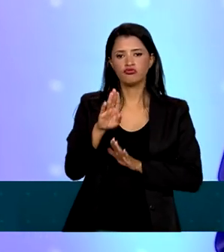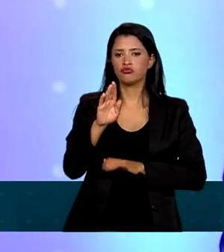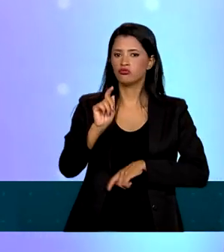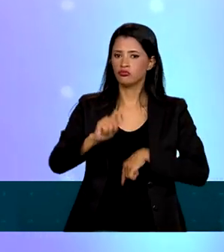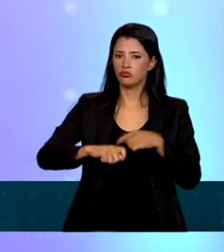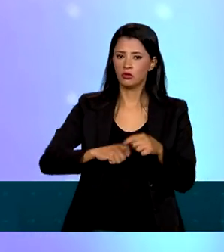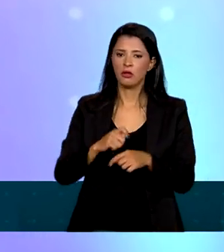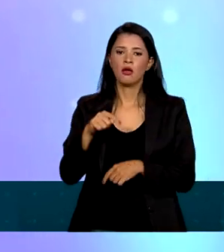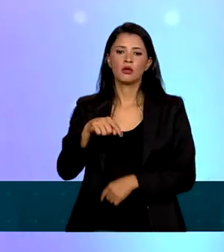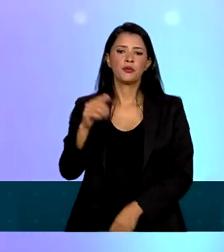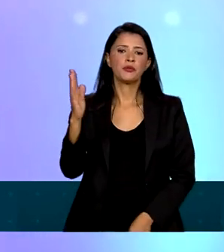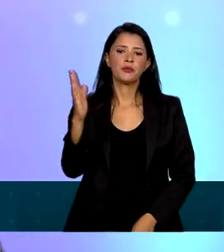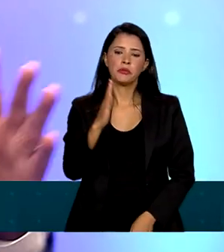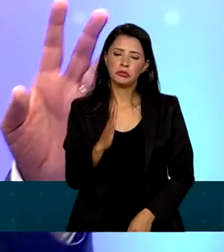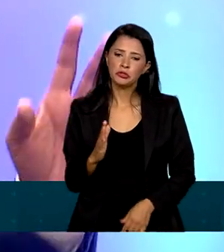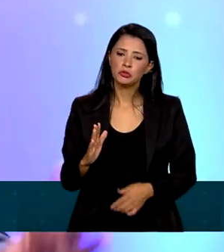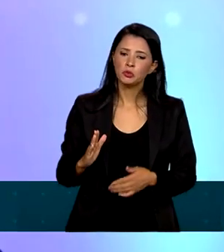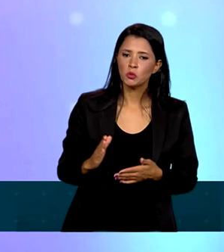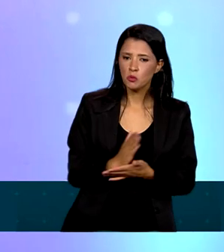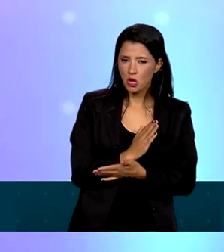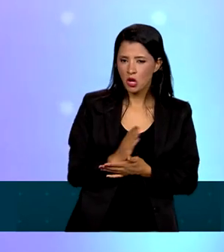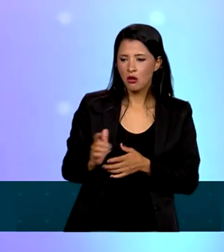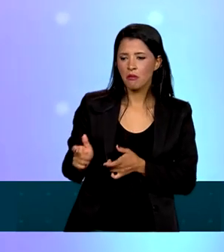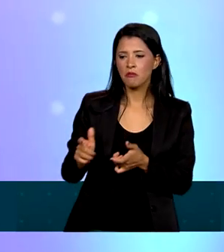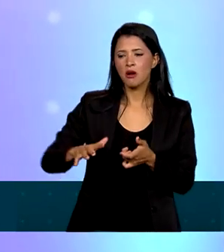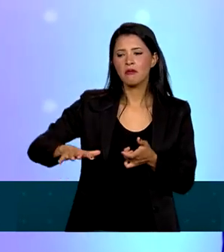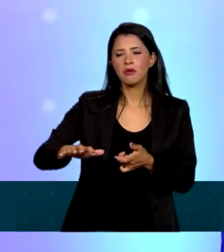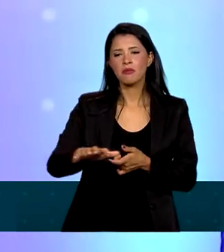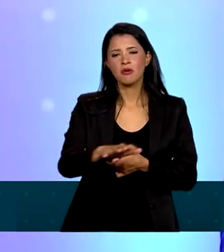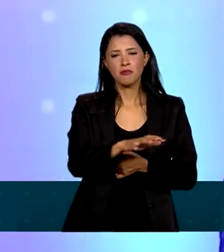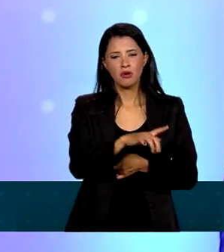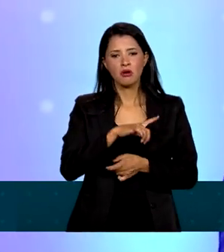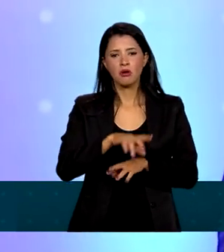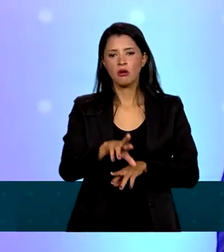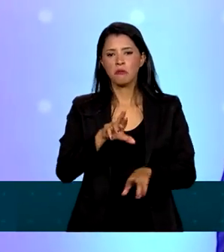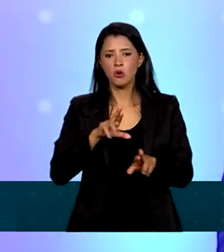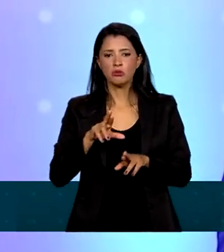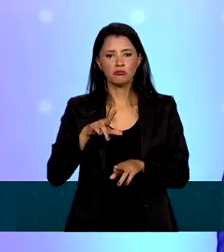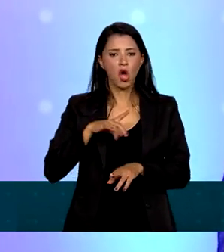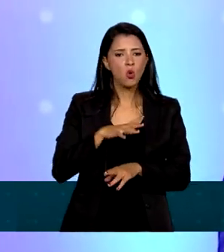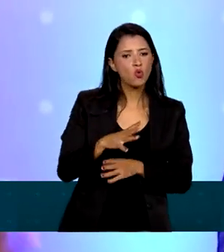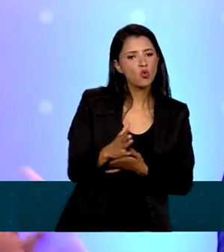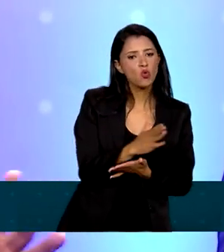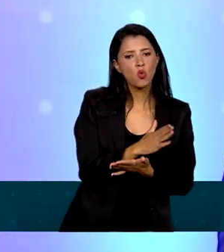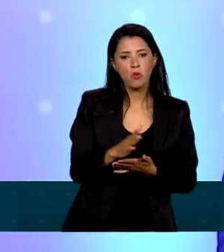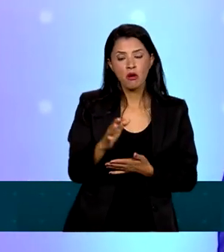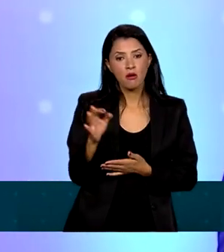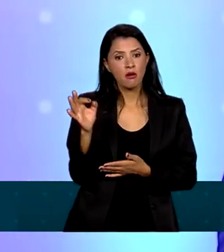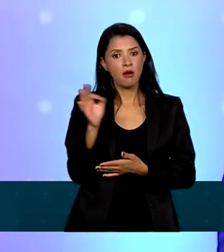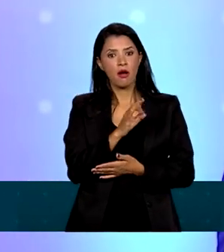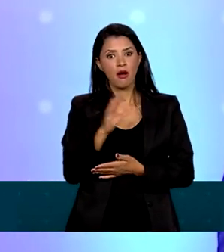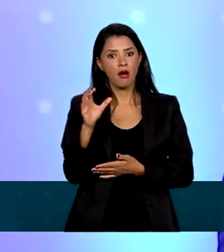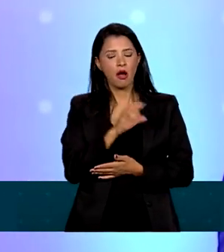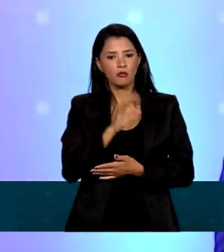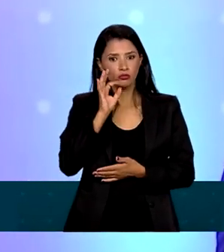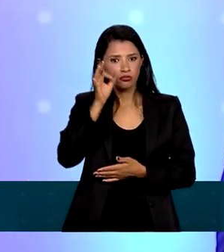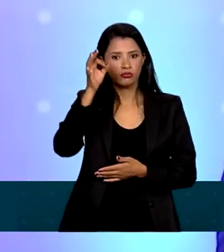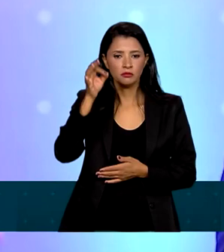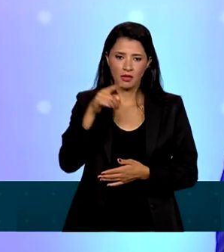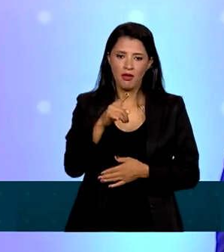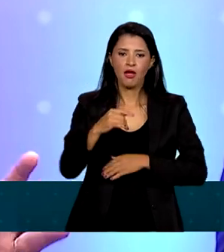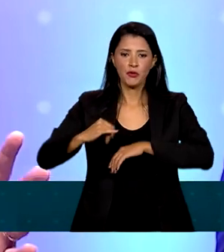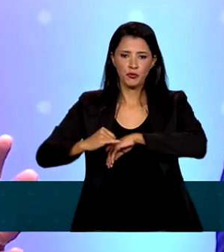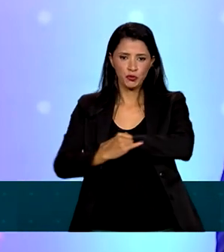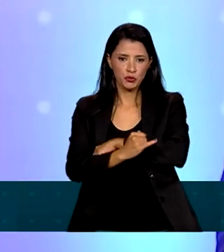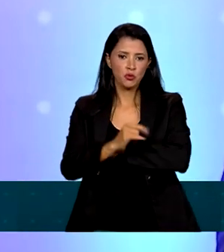Brasil, há algumas áreas que têm respostas mais rápidas. E a infraestrutura é uma delas, a